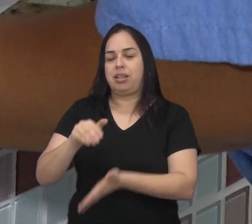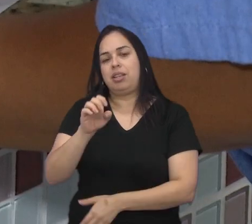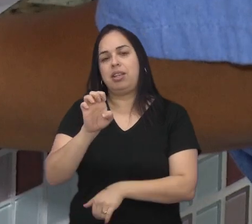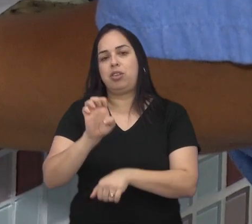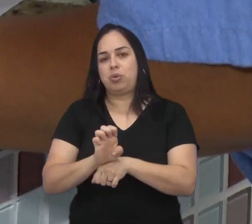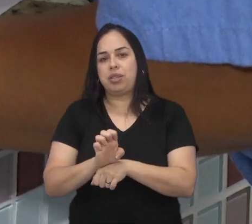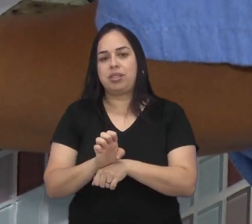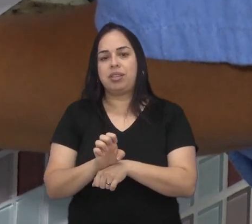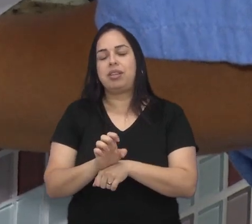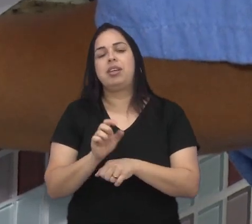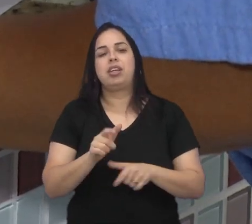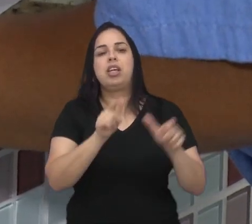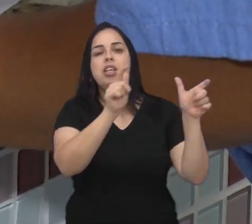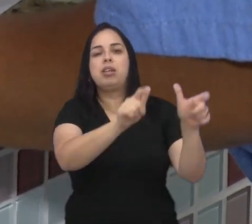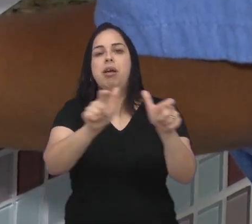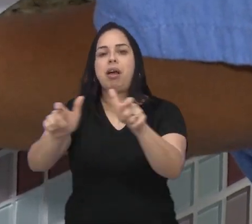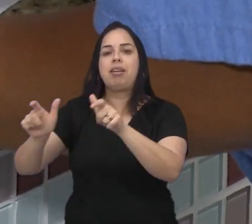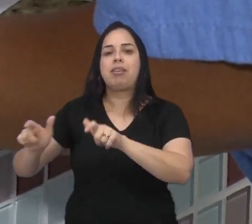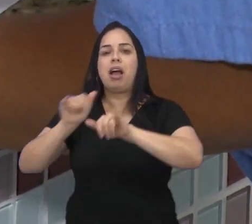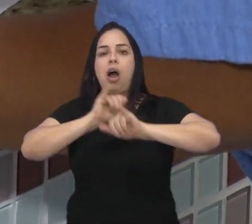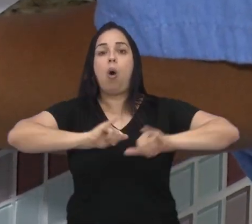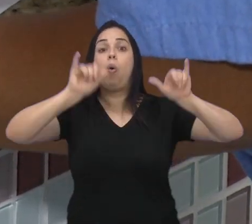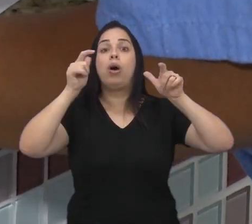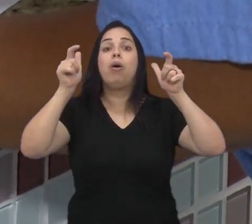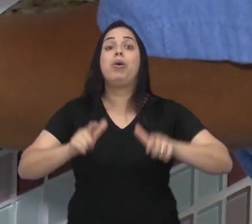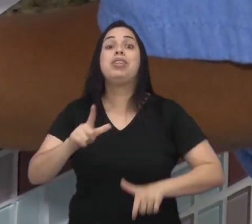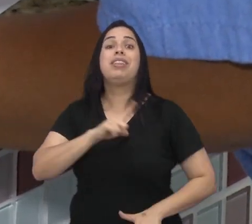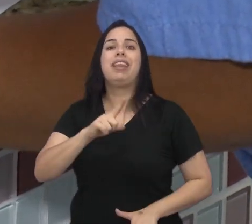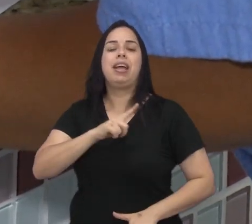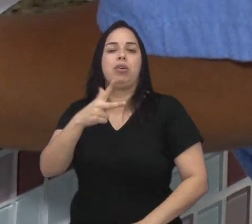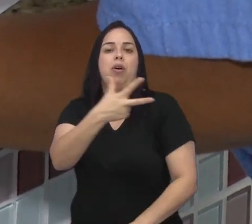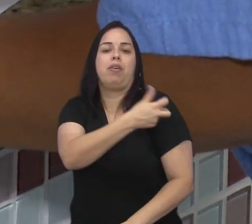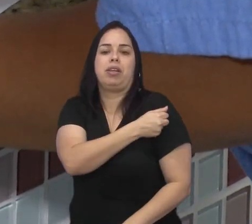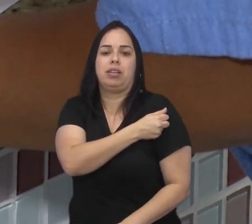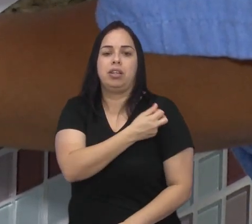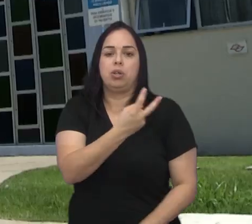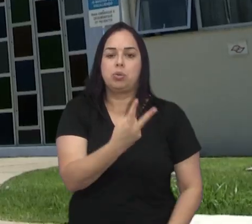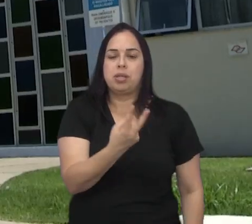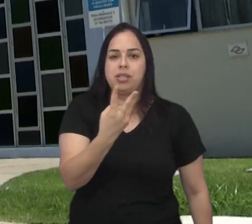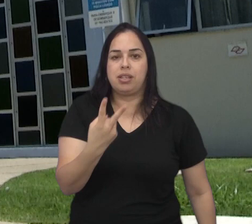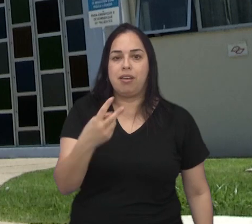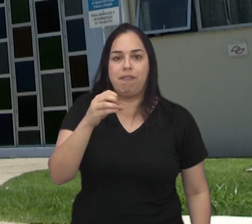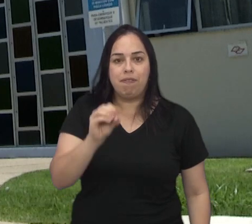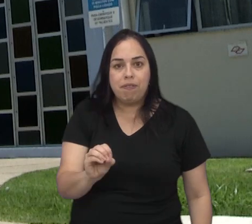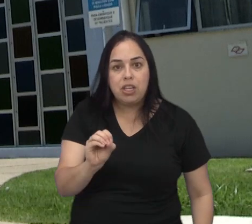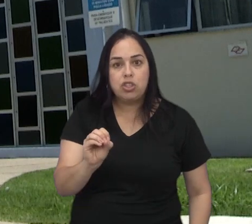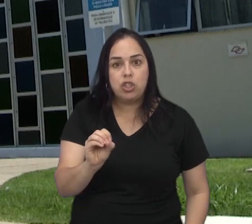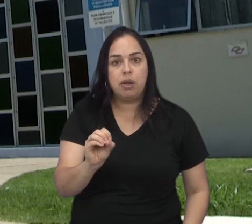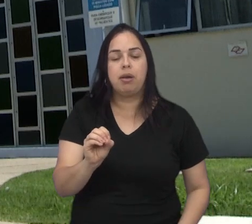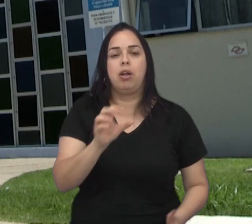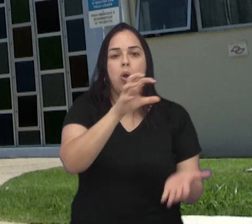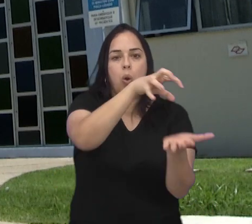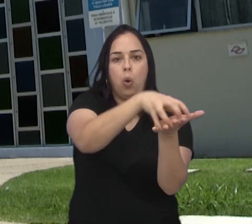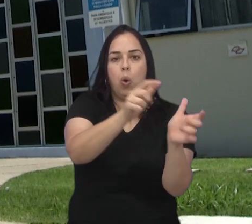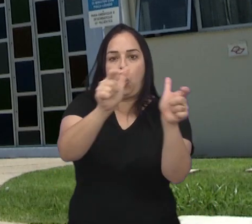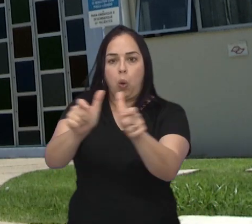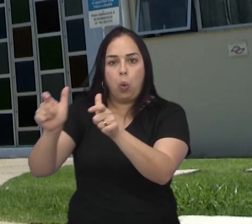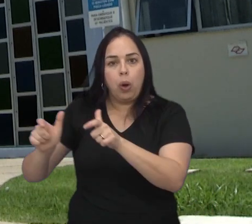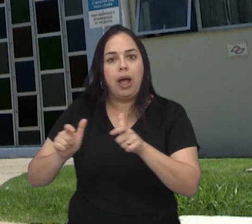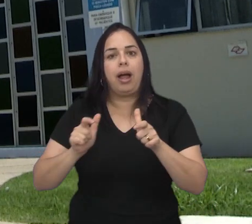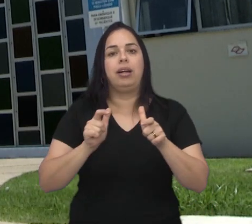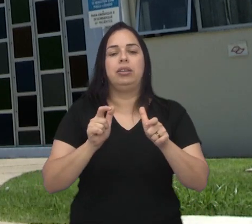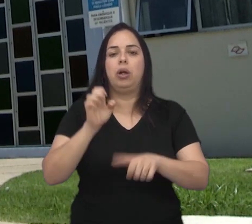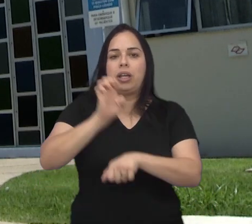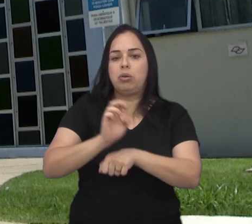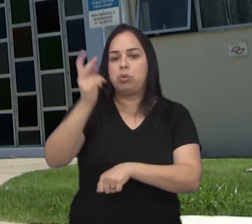Secretaria de Saúde do Estado, que identifica postos de atendimento soroterápico. São 220 postos em todo o